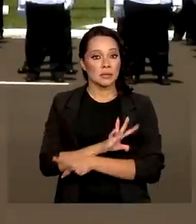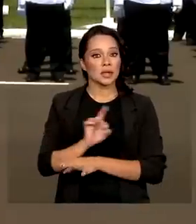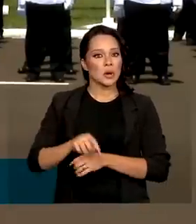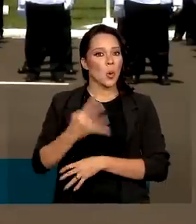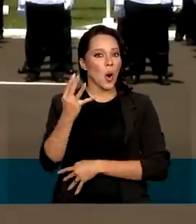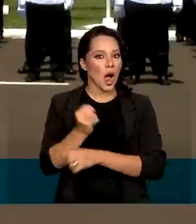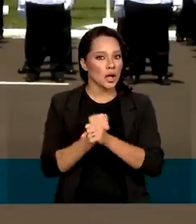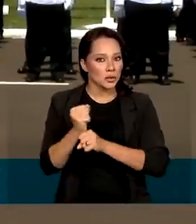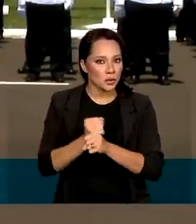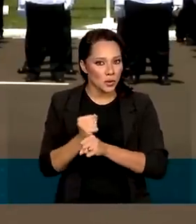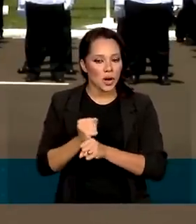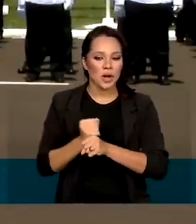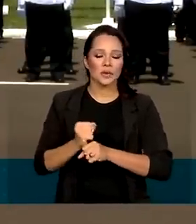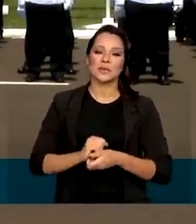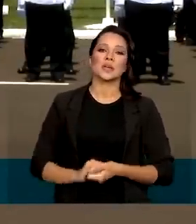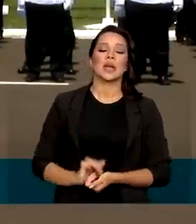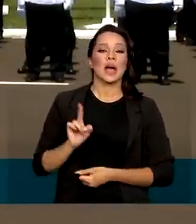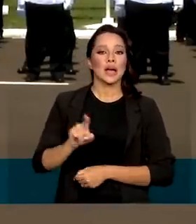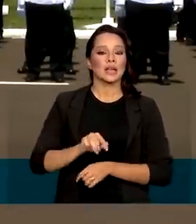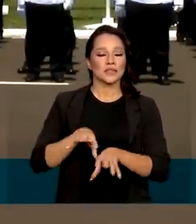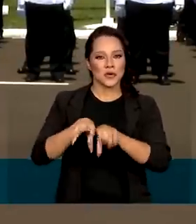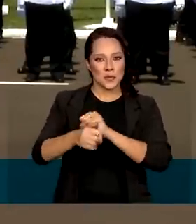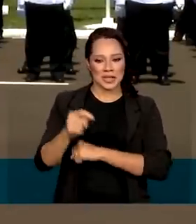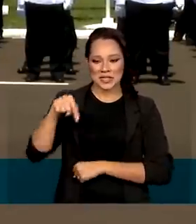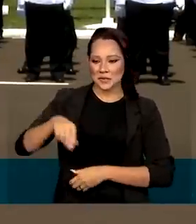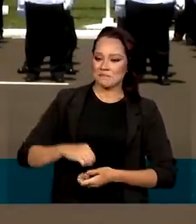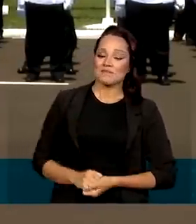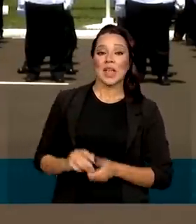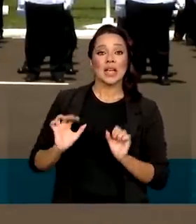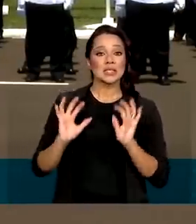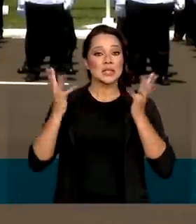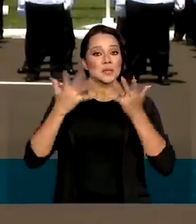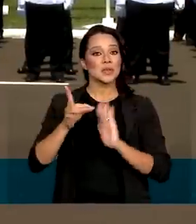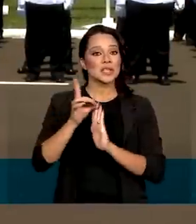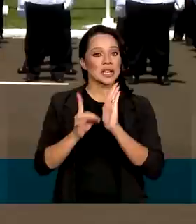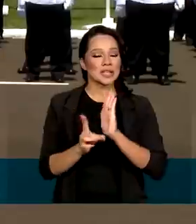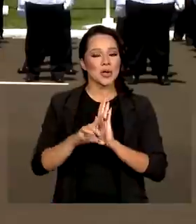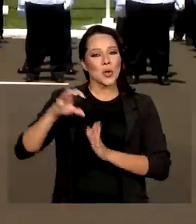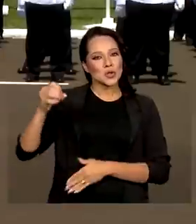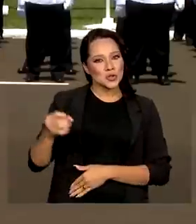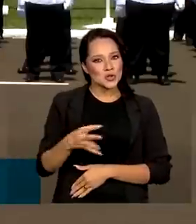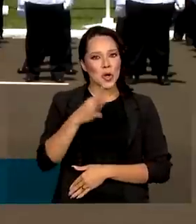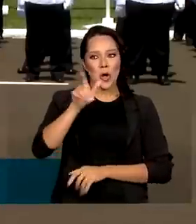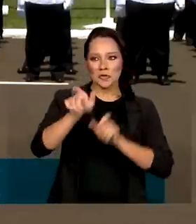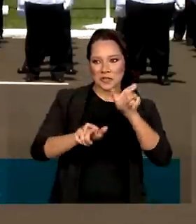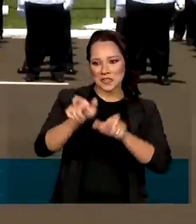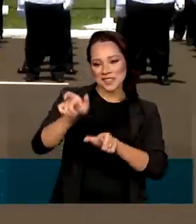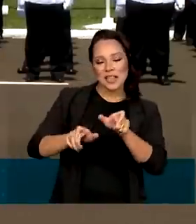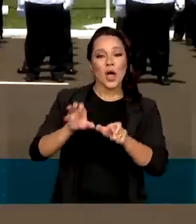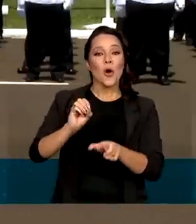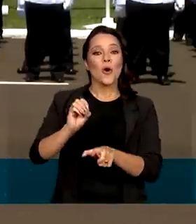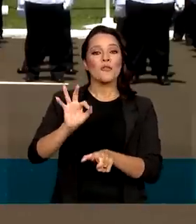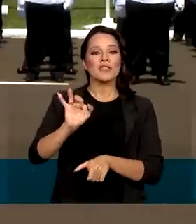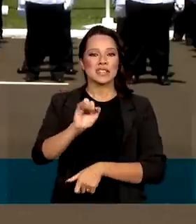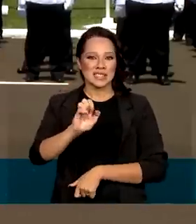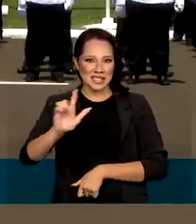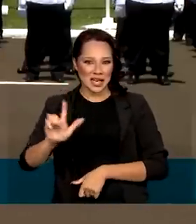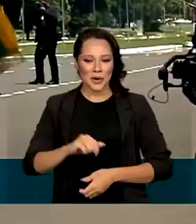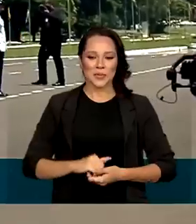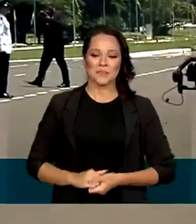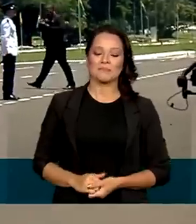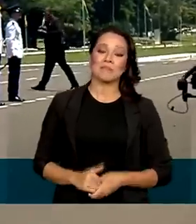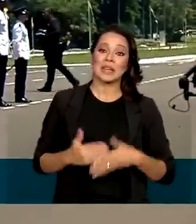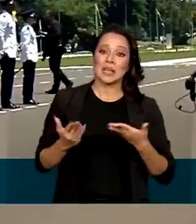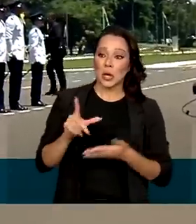de quatro anos de formação aqui na Academia. É a cerimônia de declaração de novos aspirantes a oficial da aeronáutica.